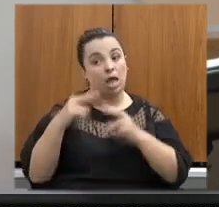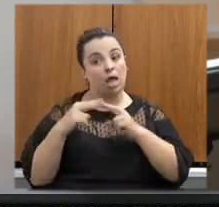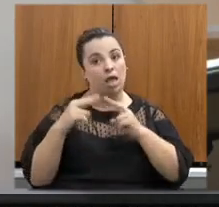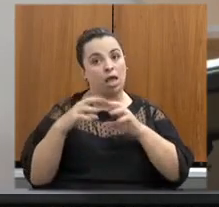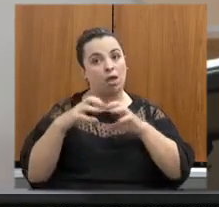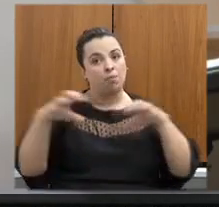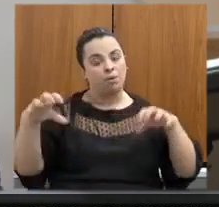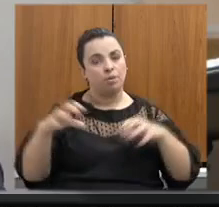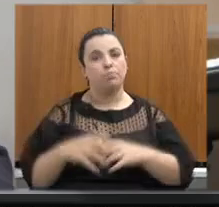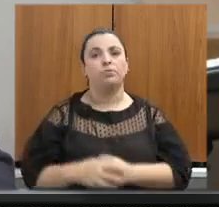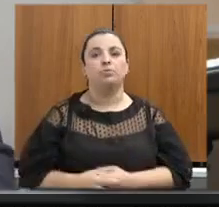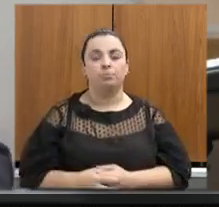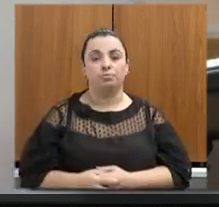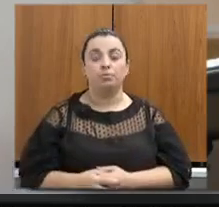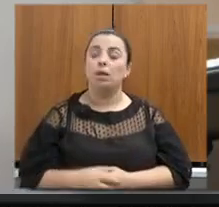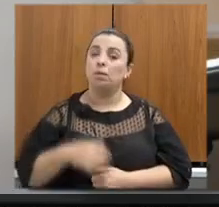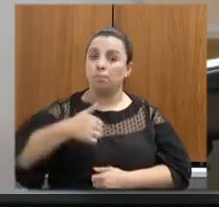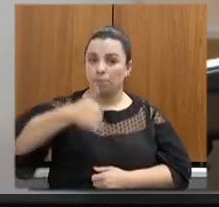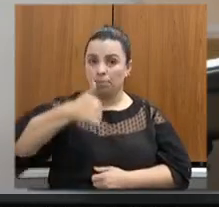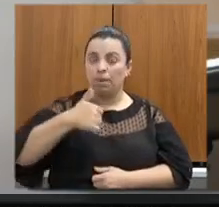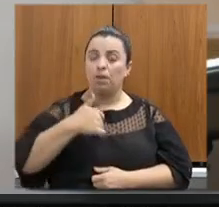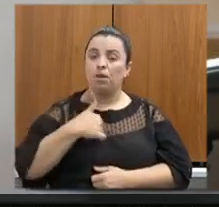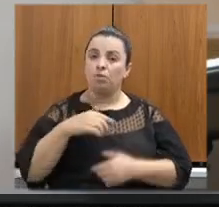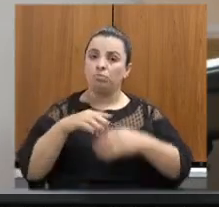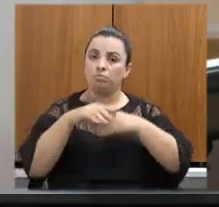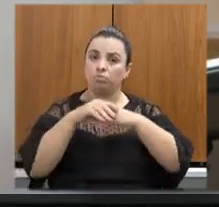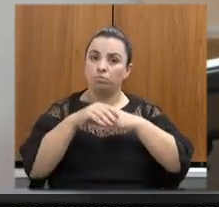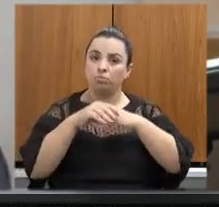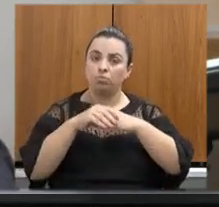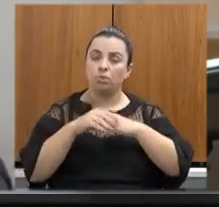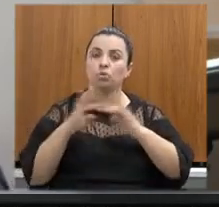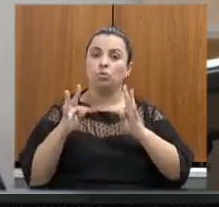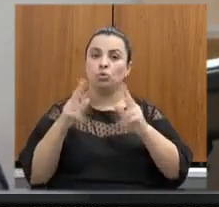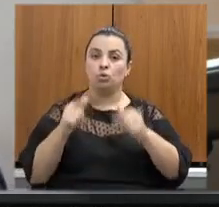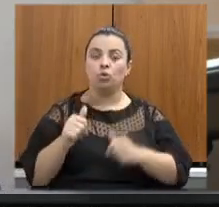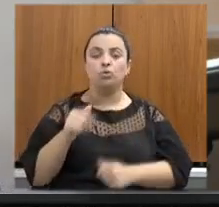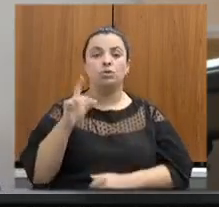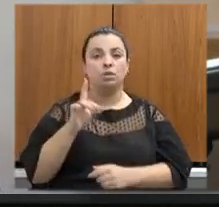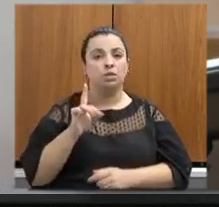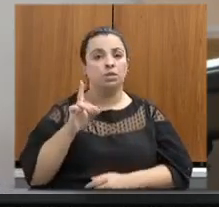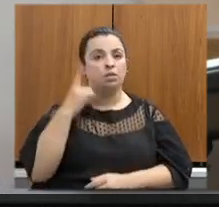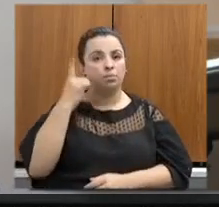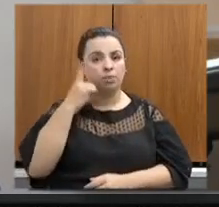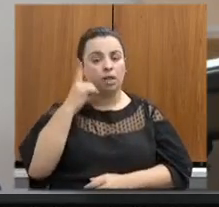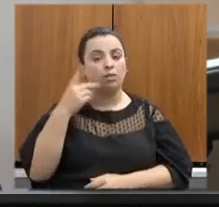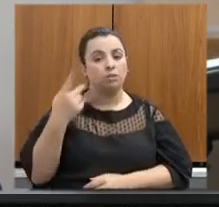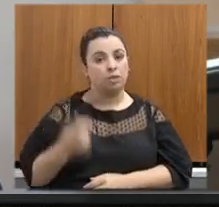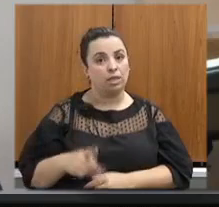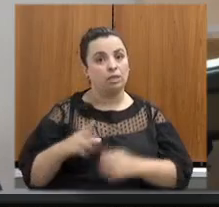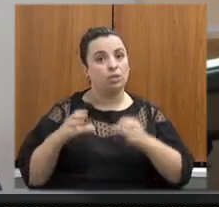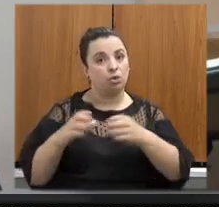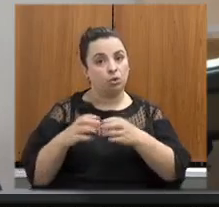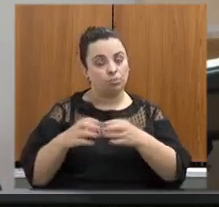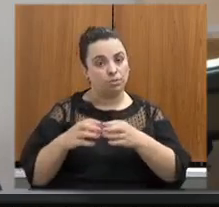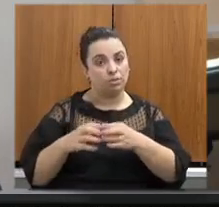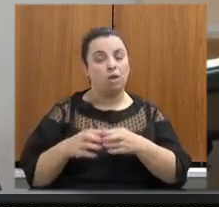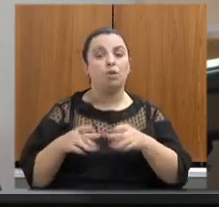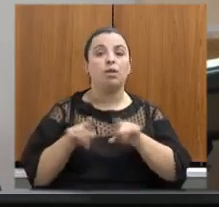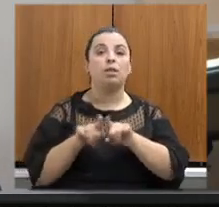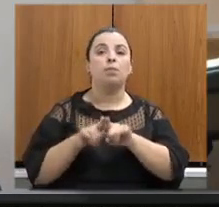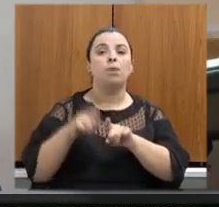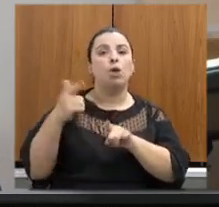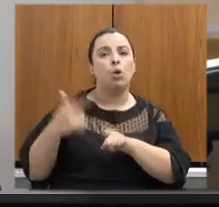Primeiramente, eu deixo o meu especial cumprimento aos nobres colegas deputados desta comissão e aos deputados membros das Comissões de Minas e